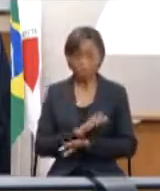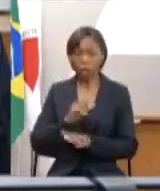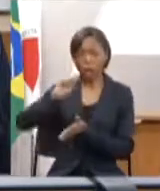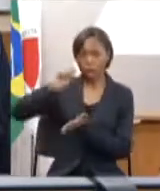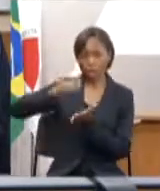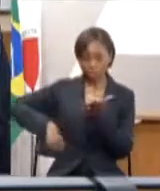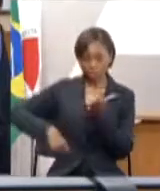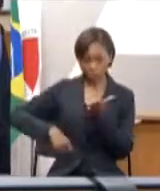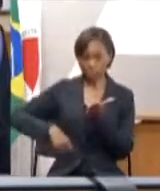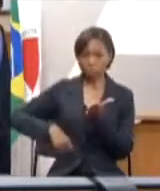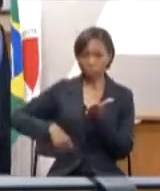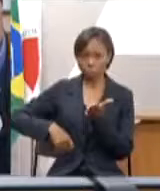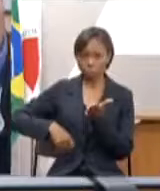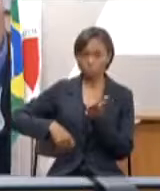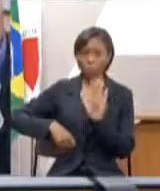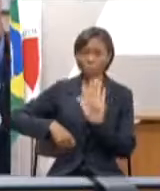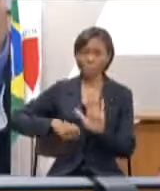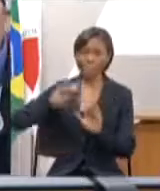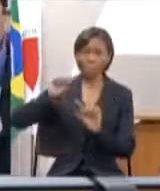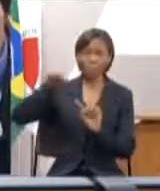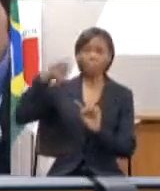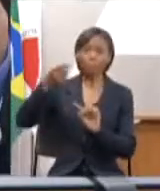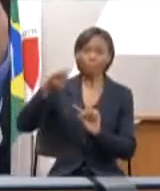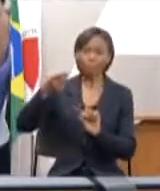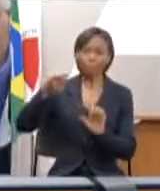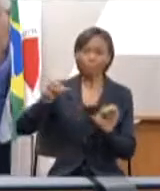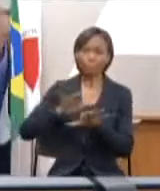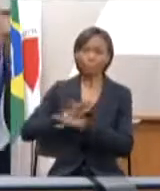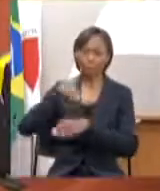após as restrições eleitorais dia 10 de dezembro